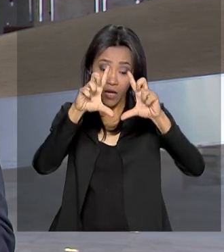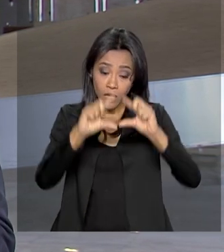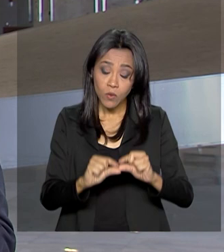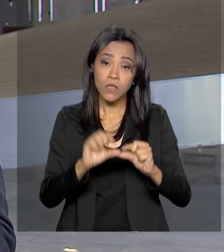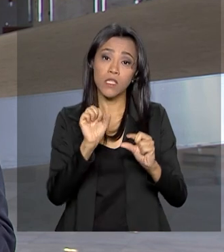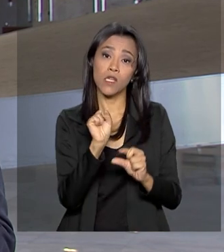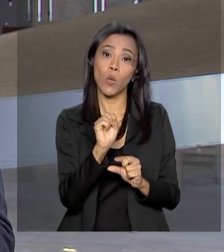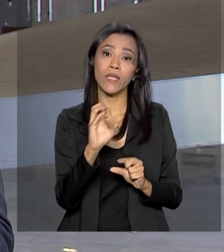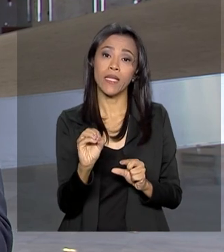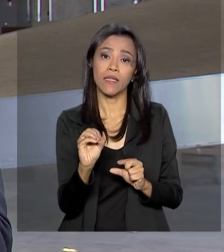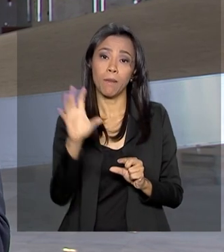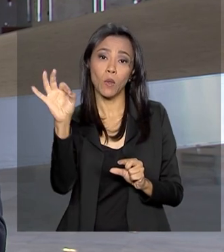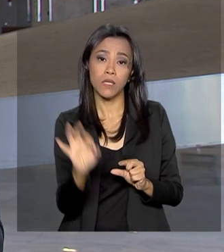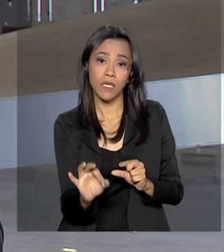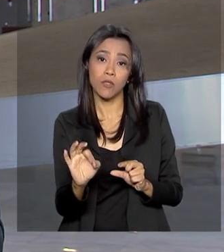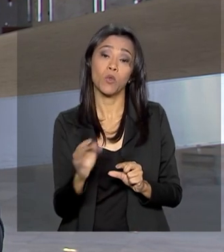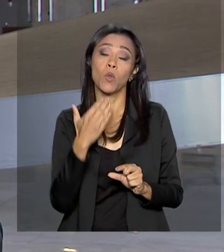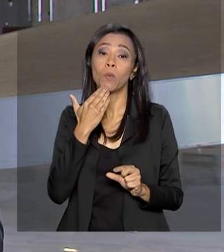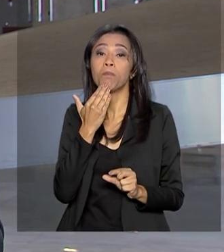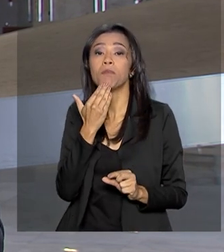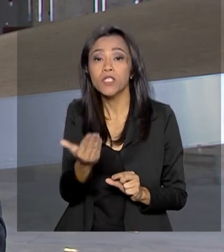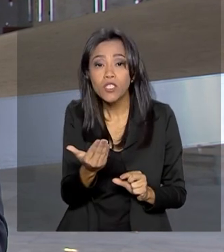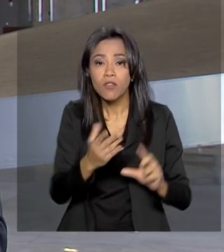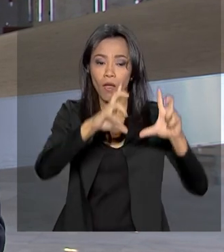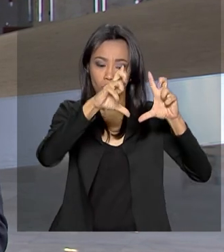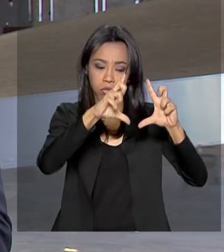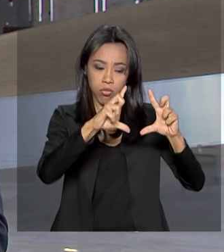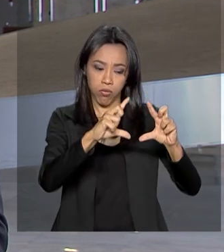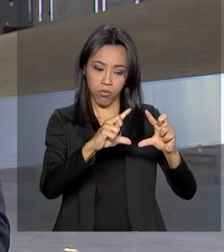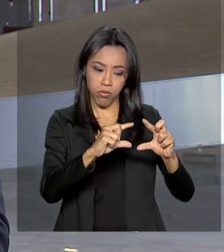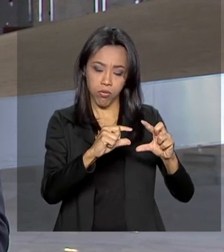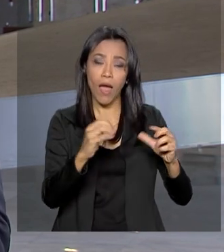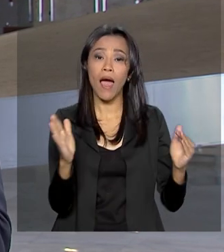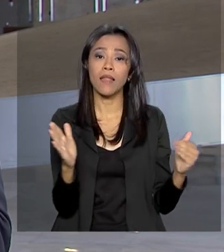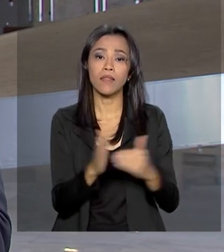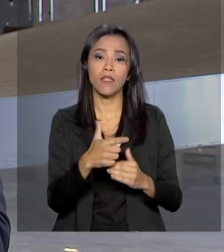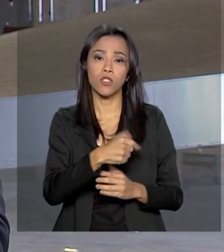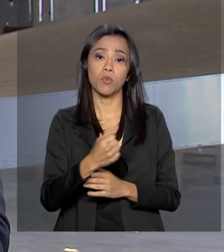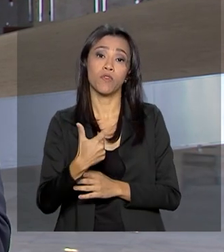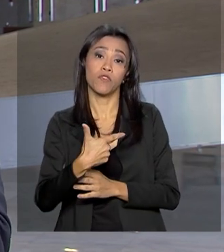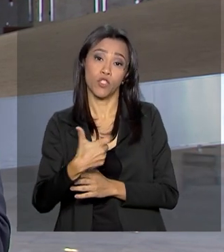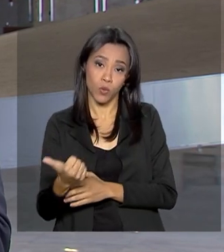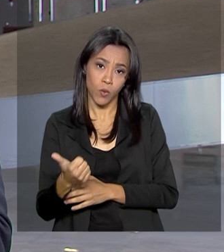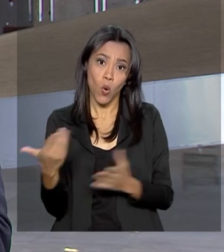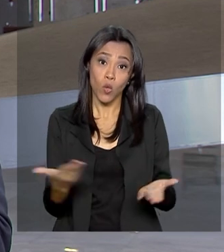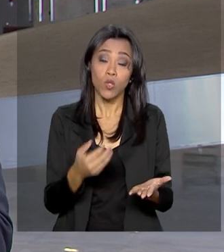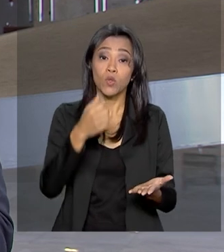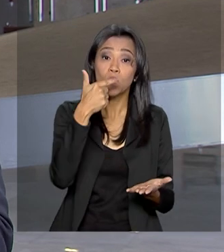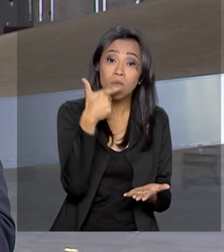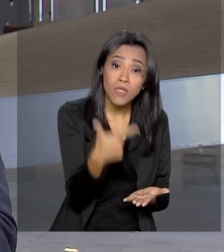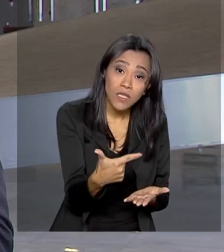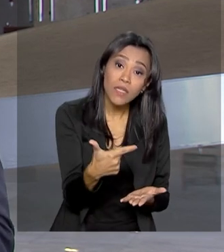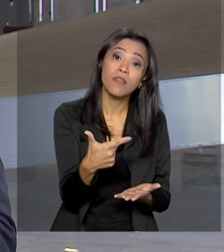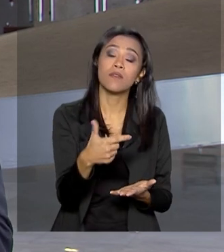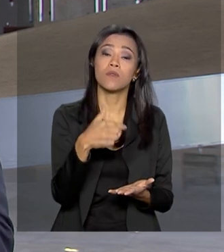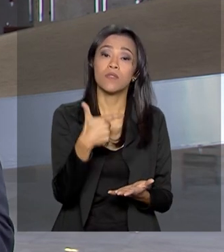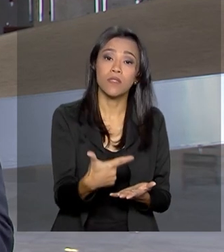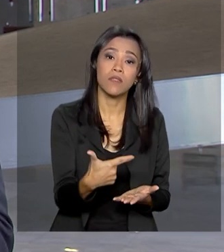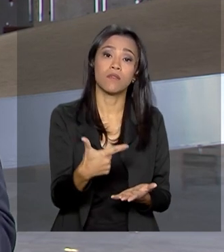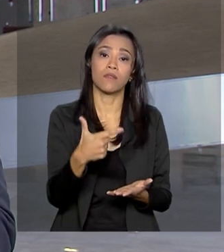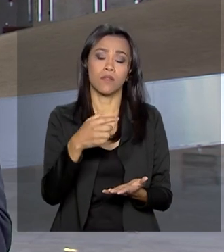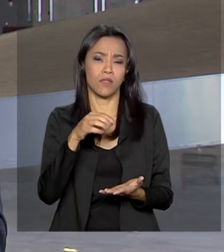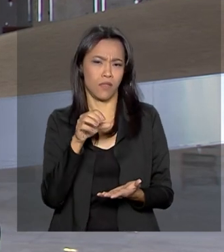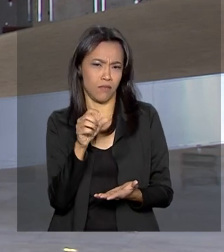pedidos pendentes até 2021. Hoje o país tem cerca de 218 mil pedidos de